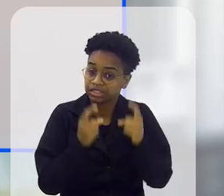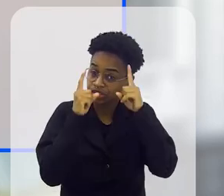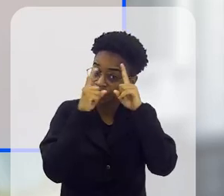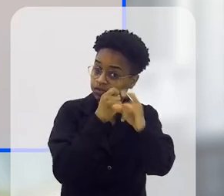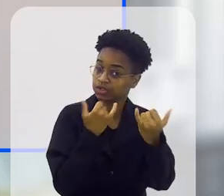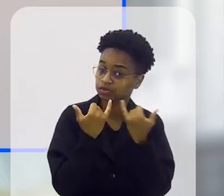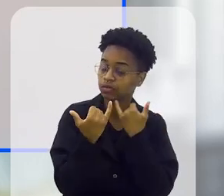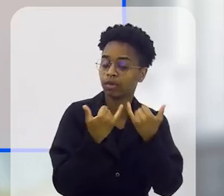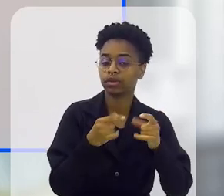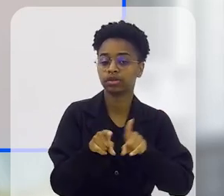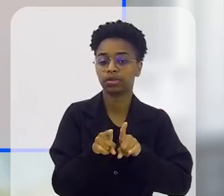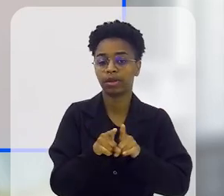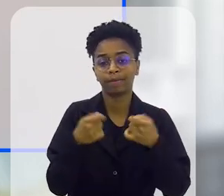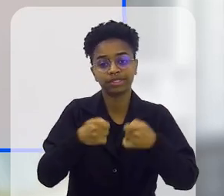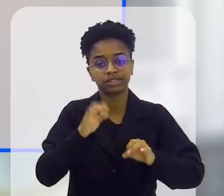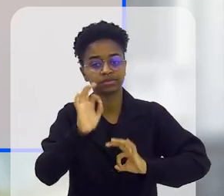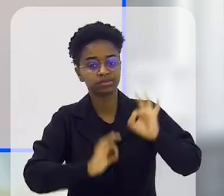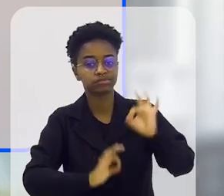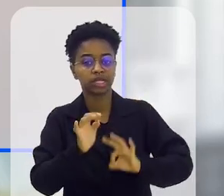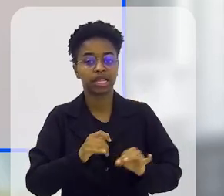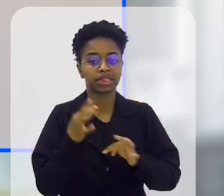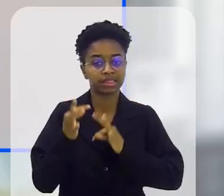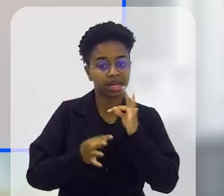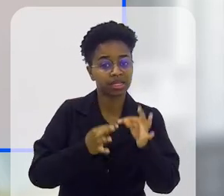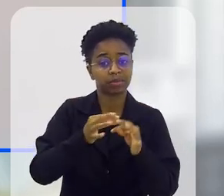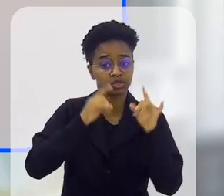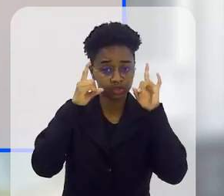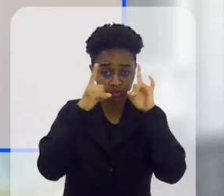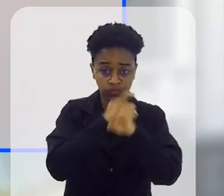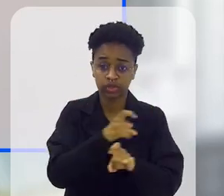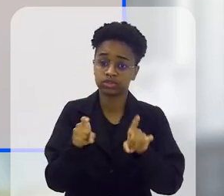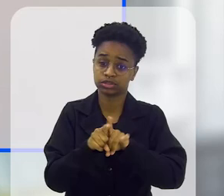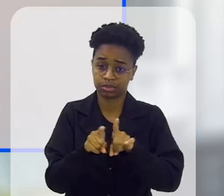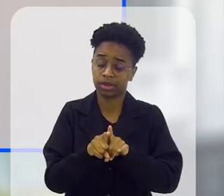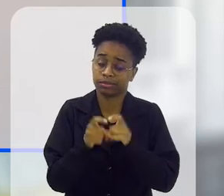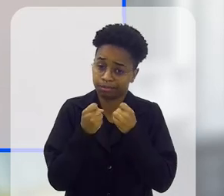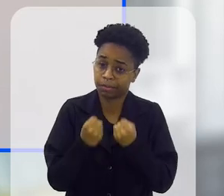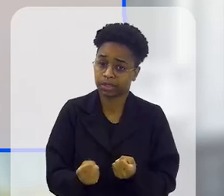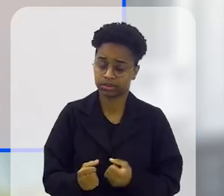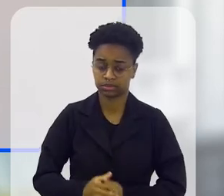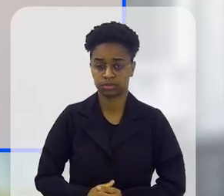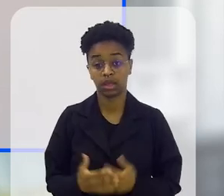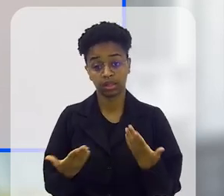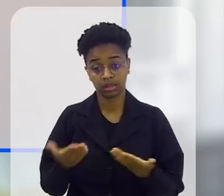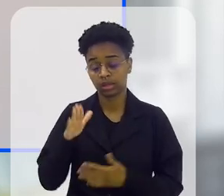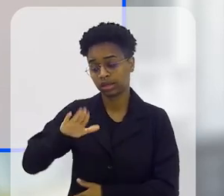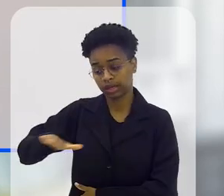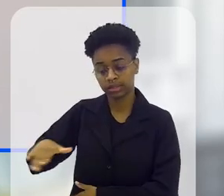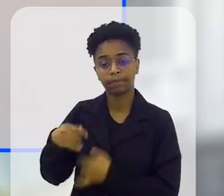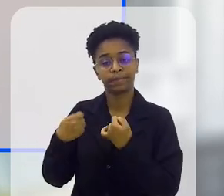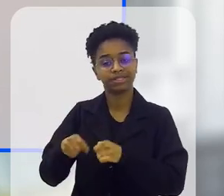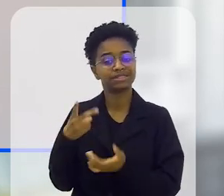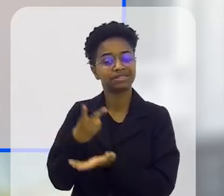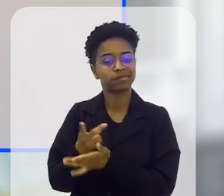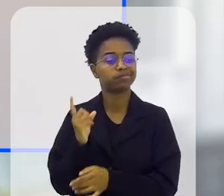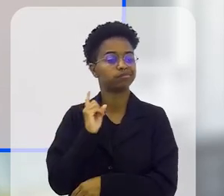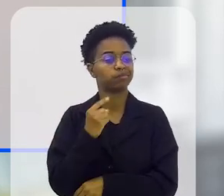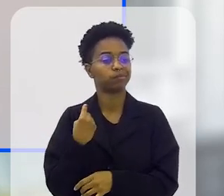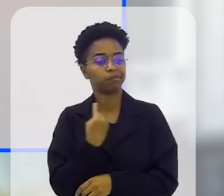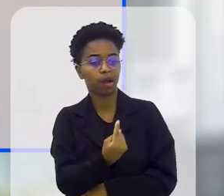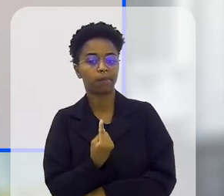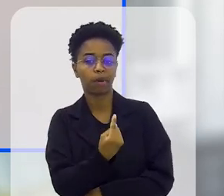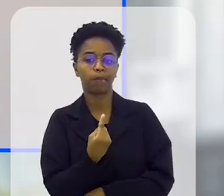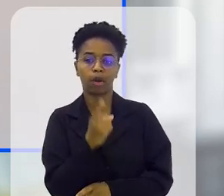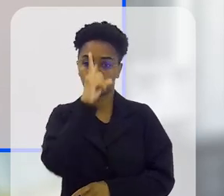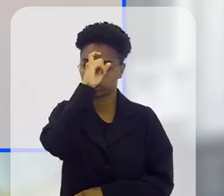notícia difícil e precisa se estruturar para um tratamento que vai ser muitíssimo complexo, muitíssimo difícil. Então, é uma criança que precisa estar sempre no hospital,